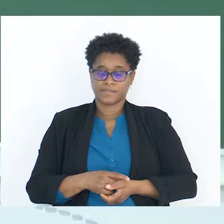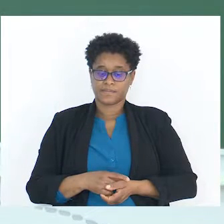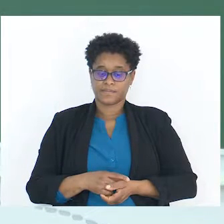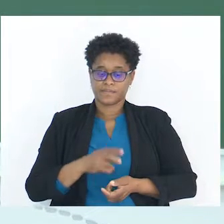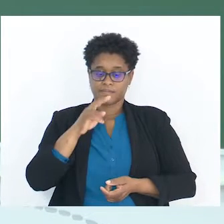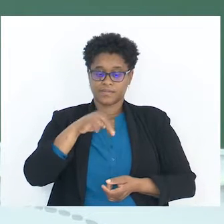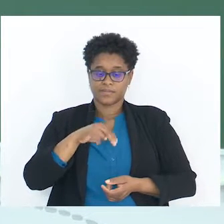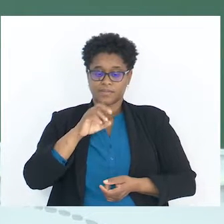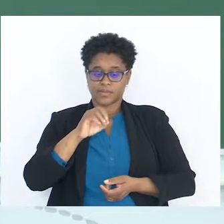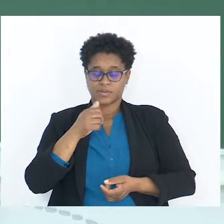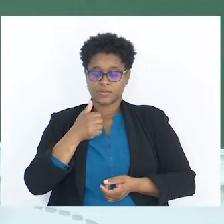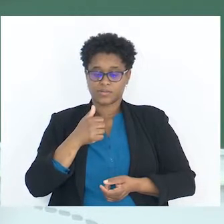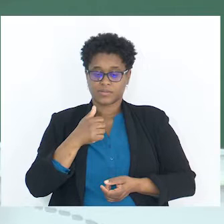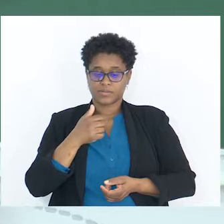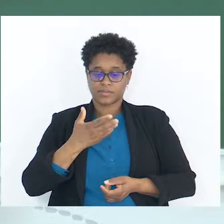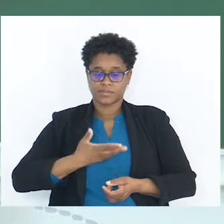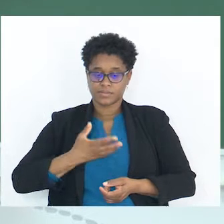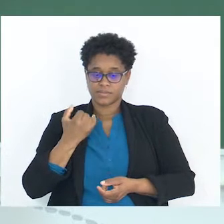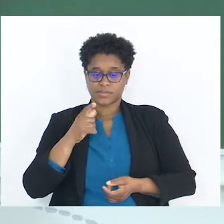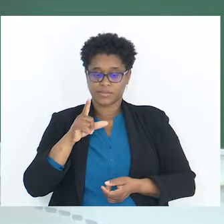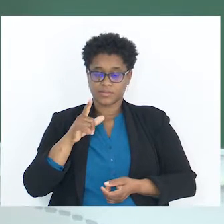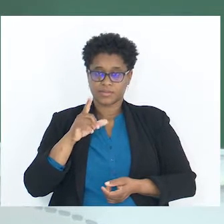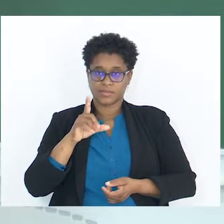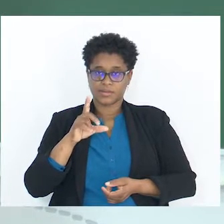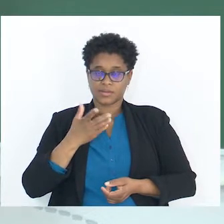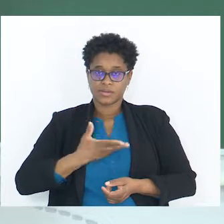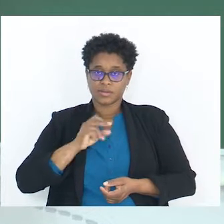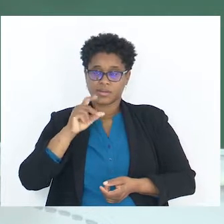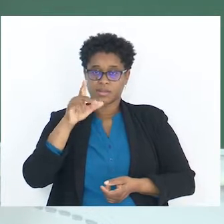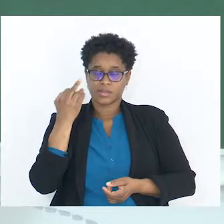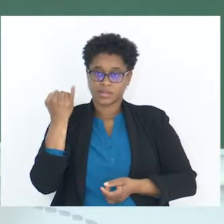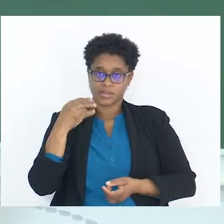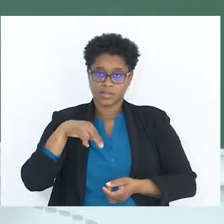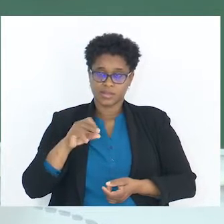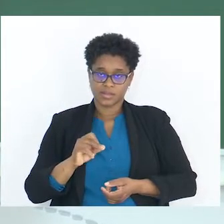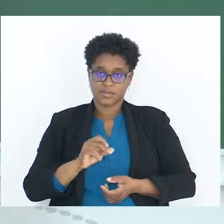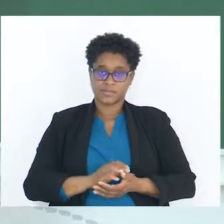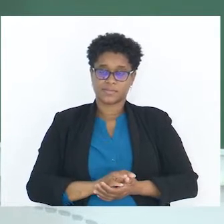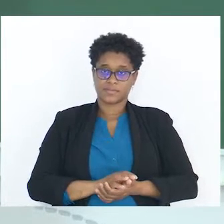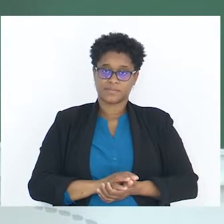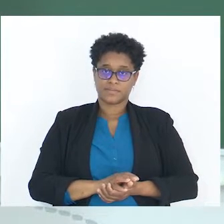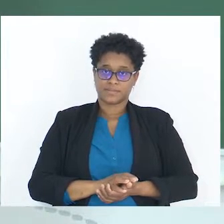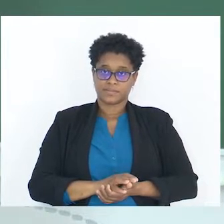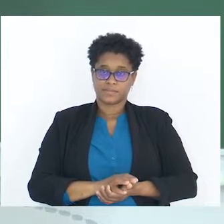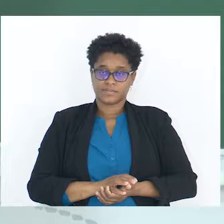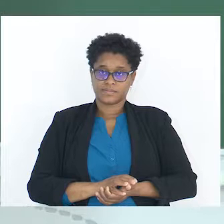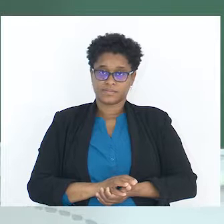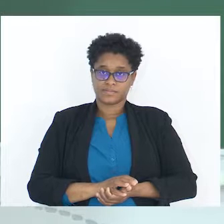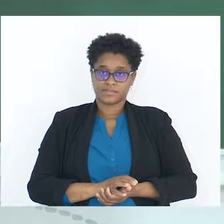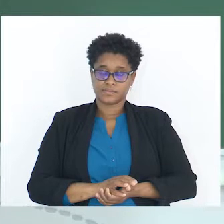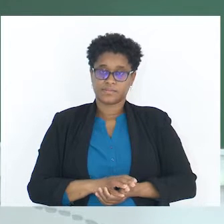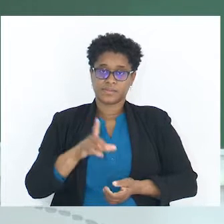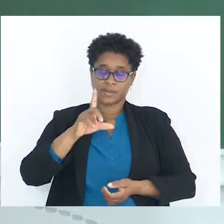serotonina e